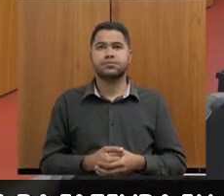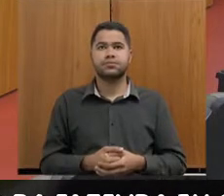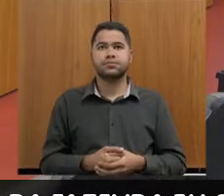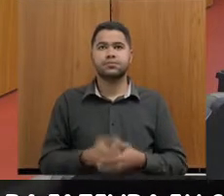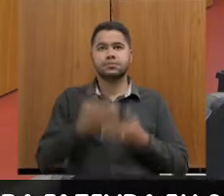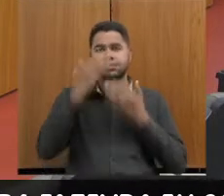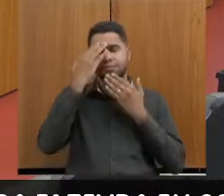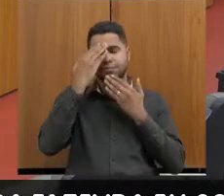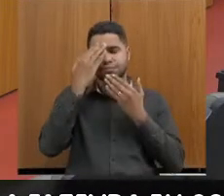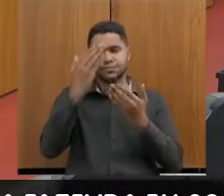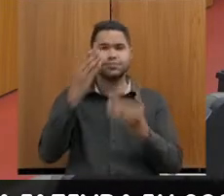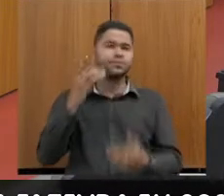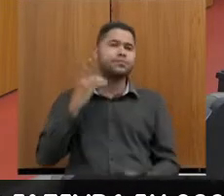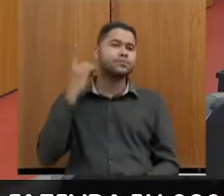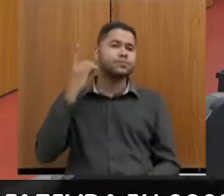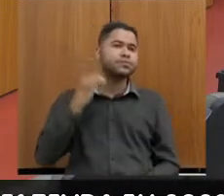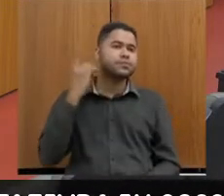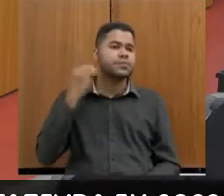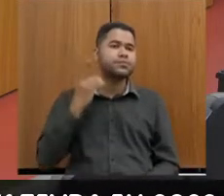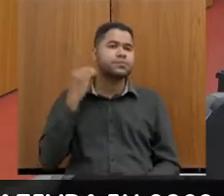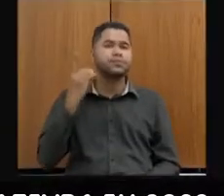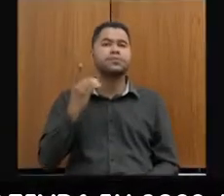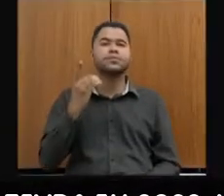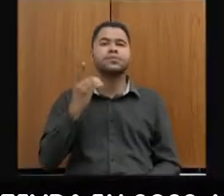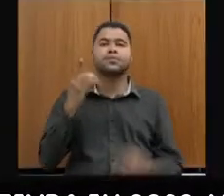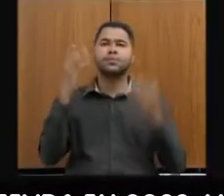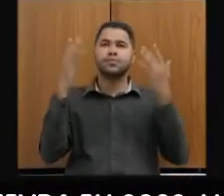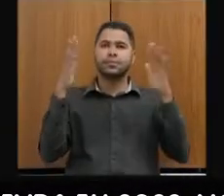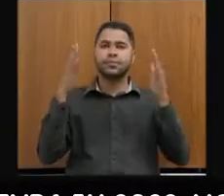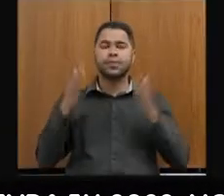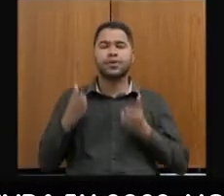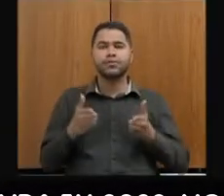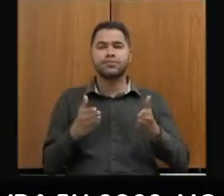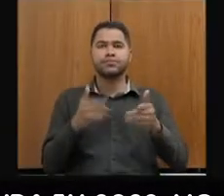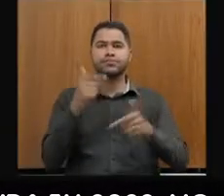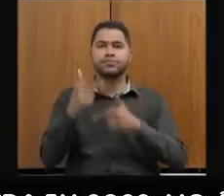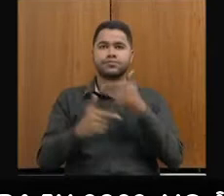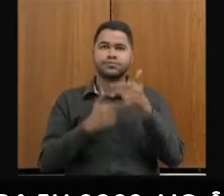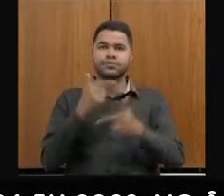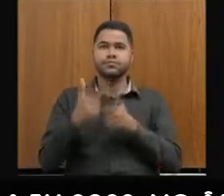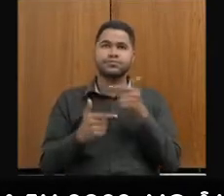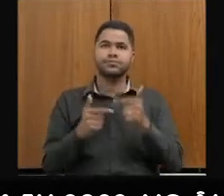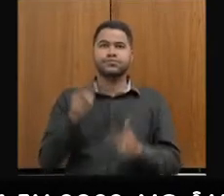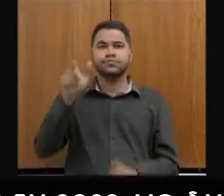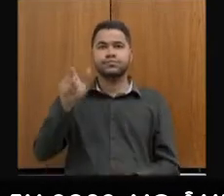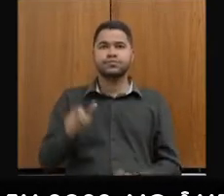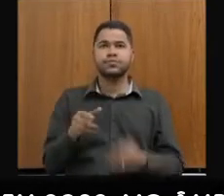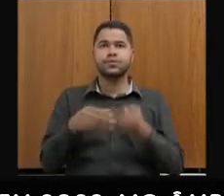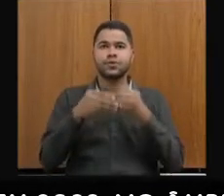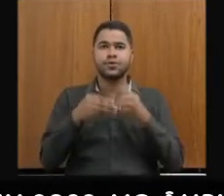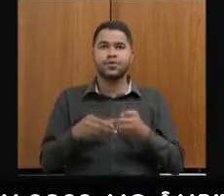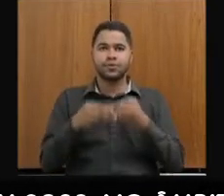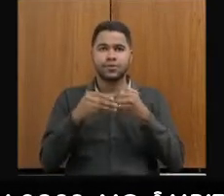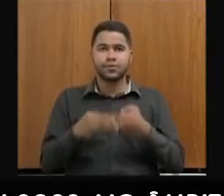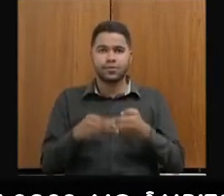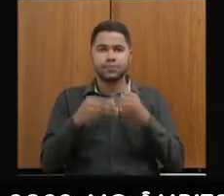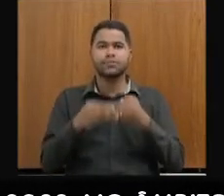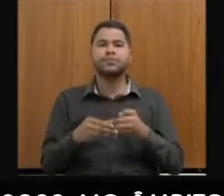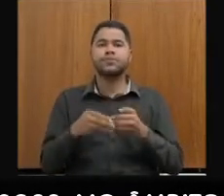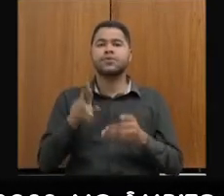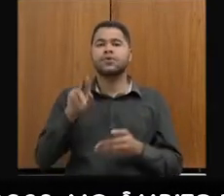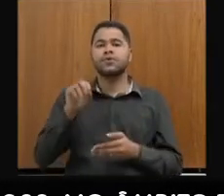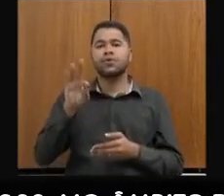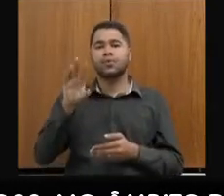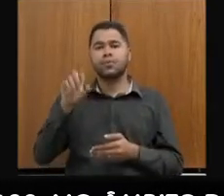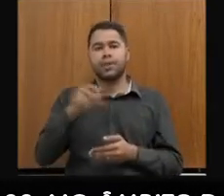Obrigado, deputado. Doutor, parabéns pela condição dos trabalhos. A sua pessoa, cumprimentar todos os colegas da